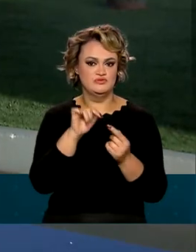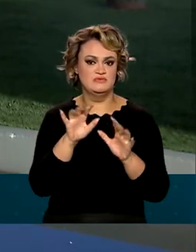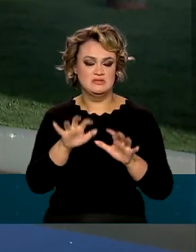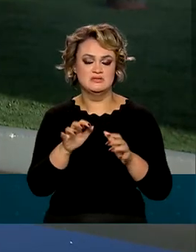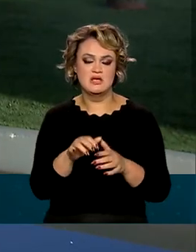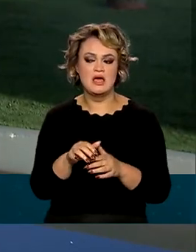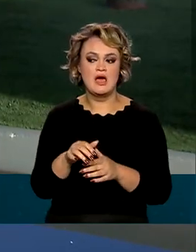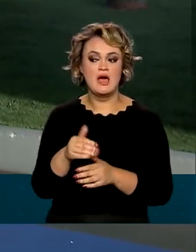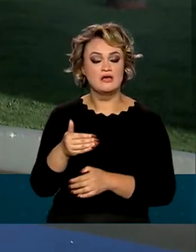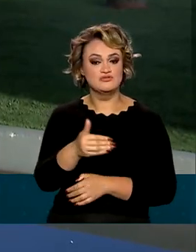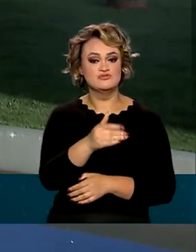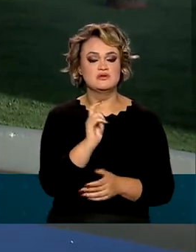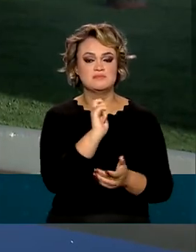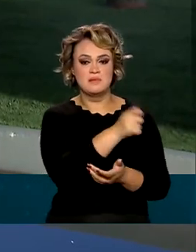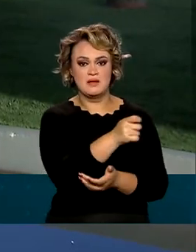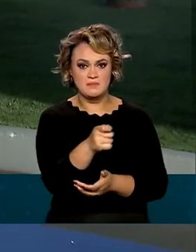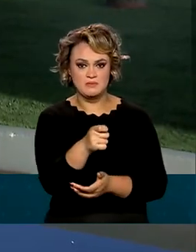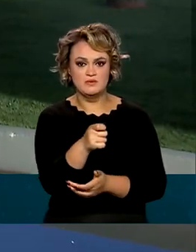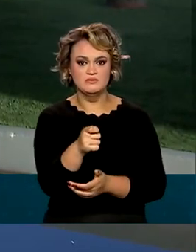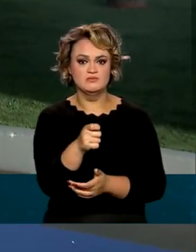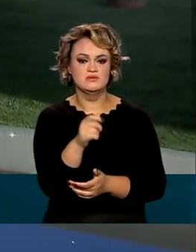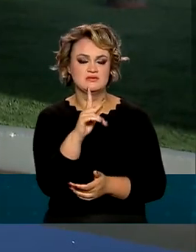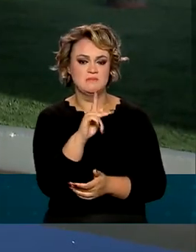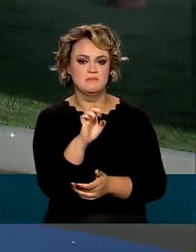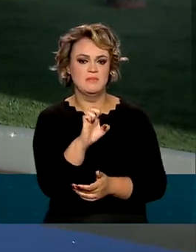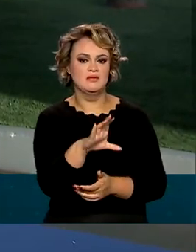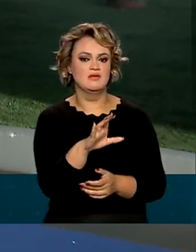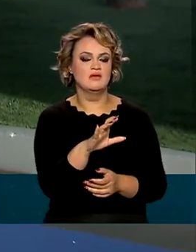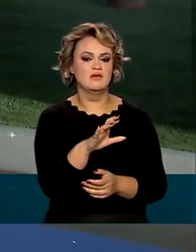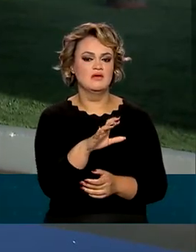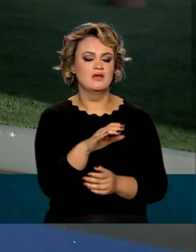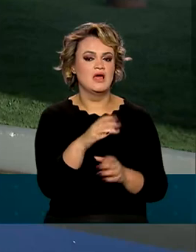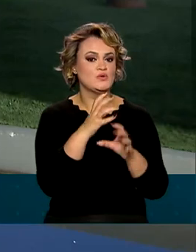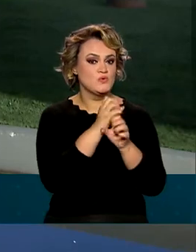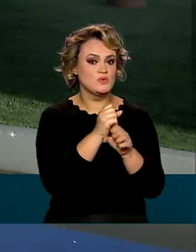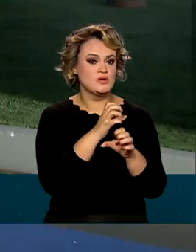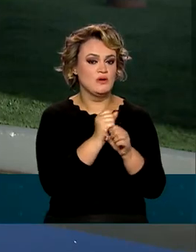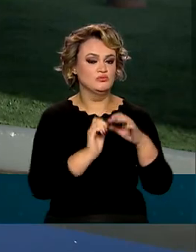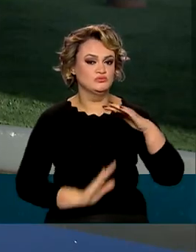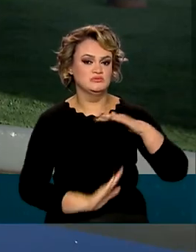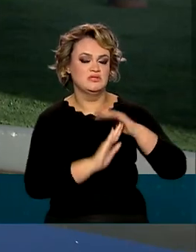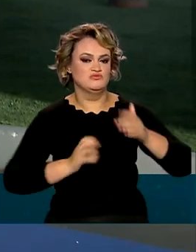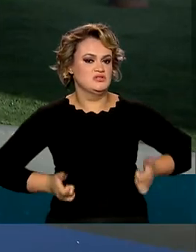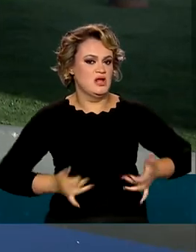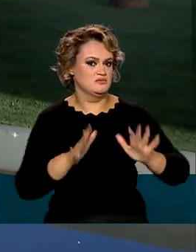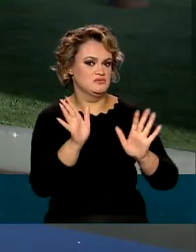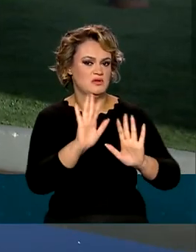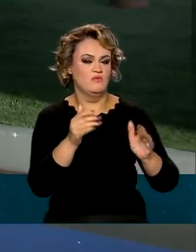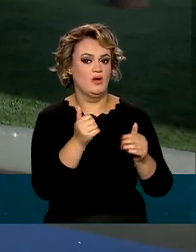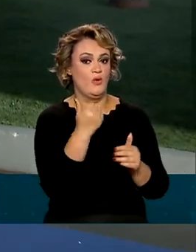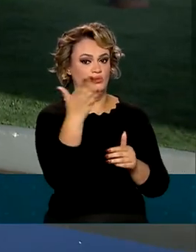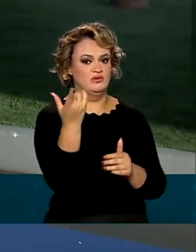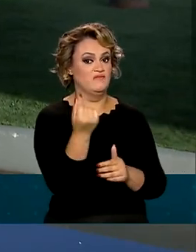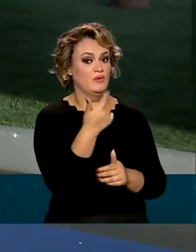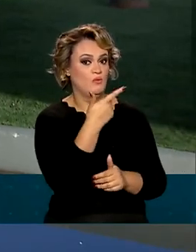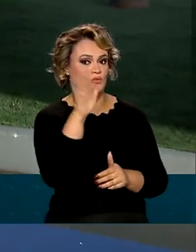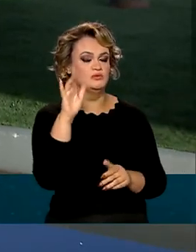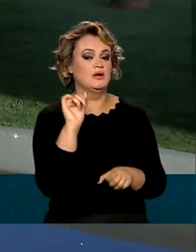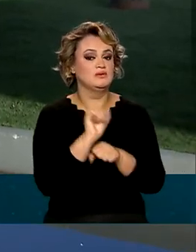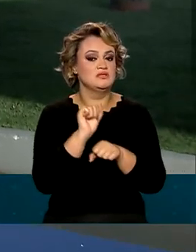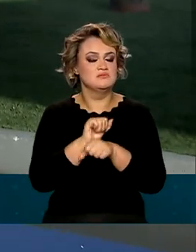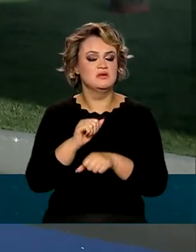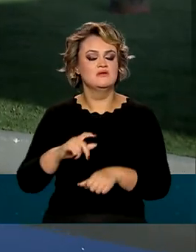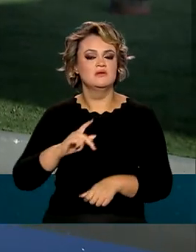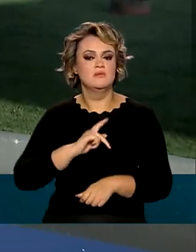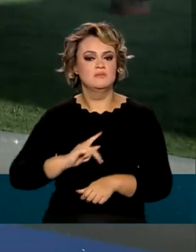para o pagamento de benefícios desta PEC ficarão fora do cálculo do teto de gastos do governo. O texto segue agora para